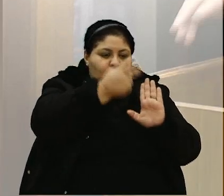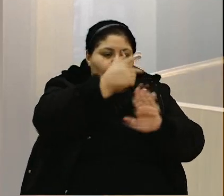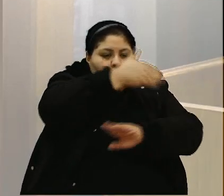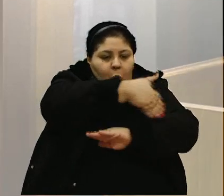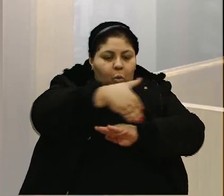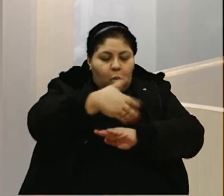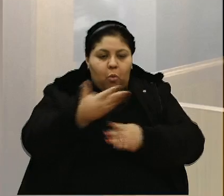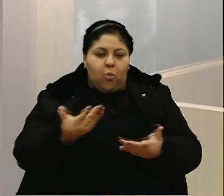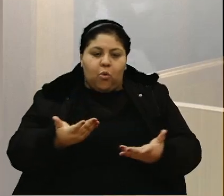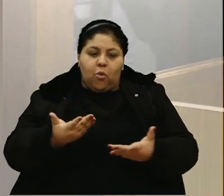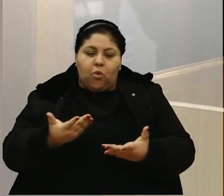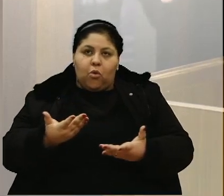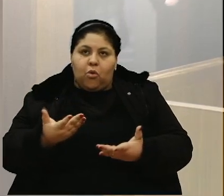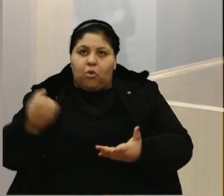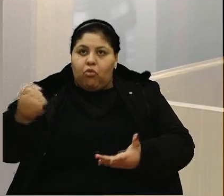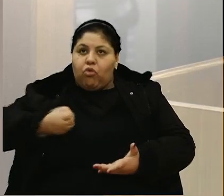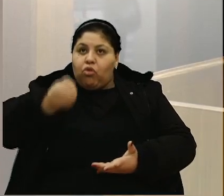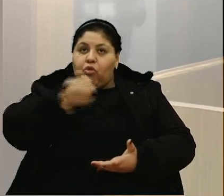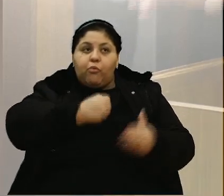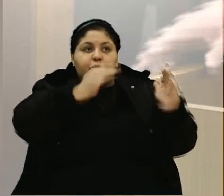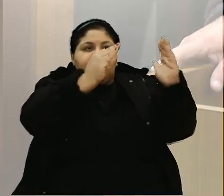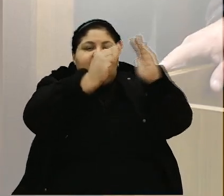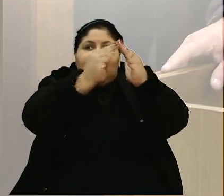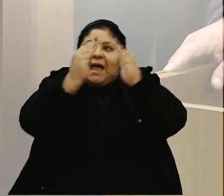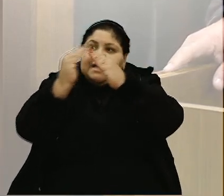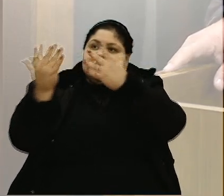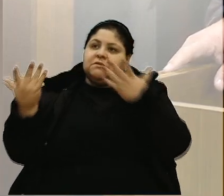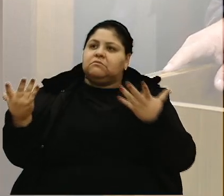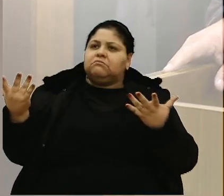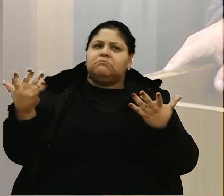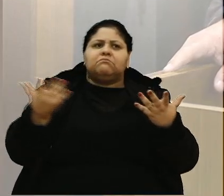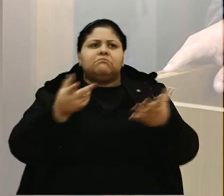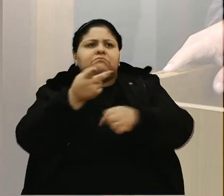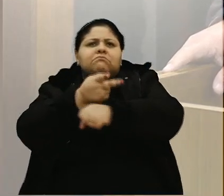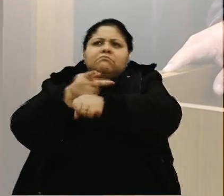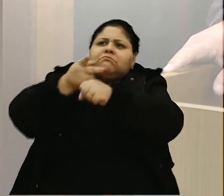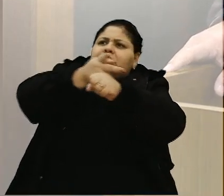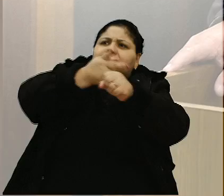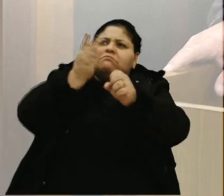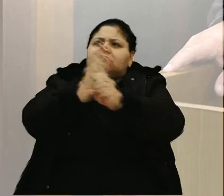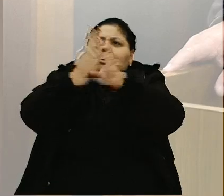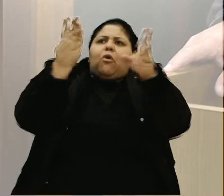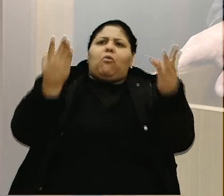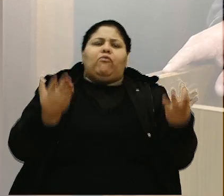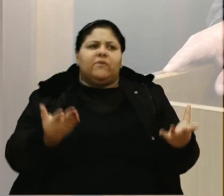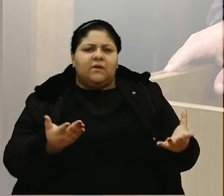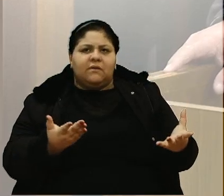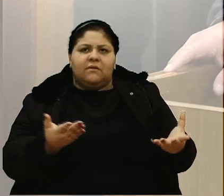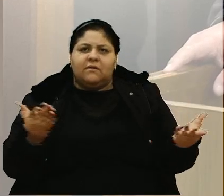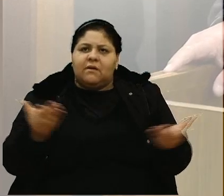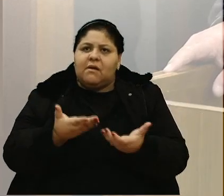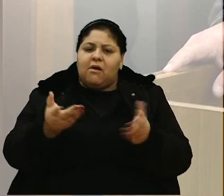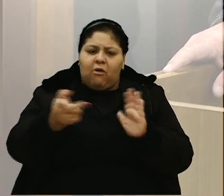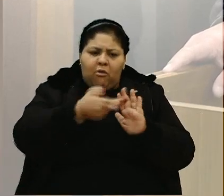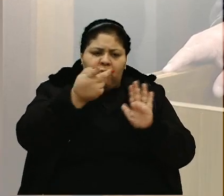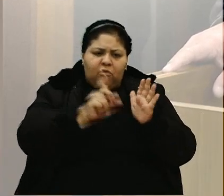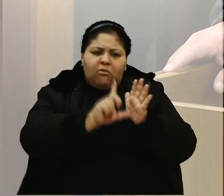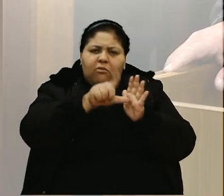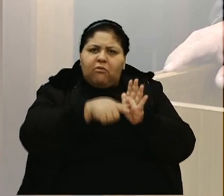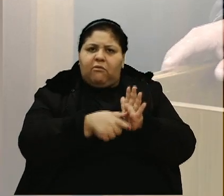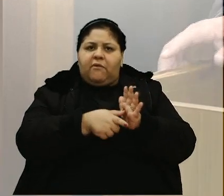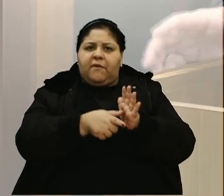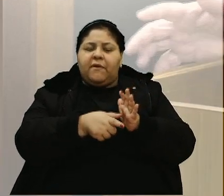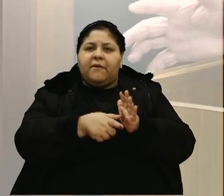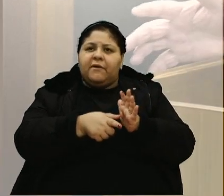numeral da casa, na casa, agora aquele número do poste. E agora foi feito vários protocolos depois. Então, gente